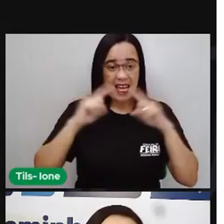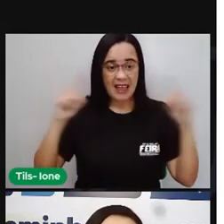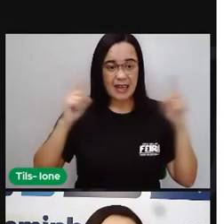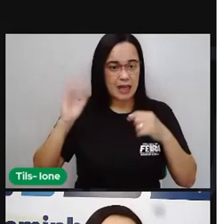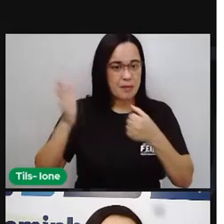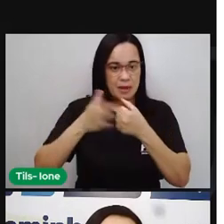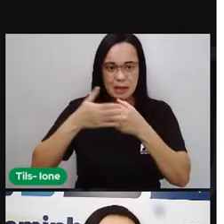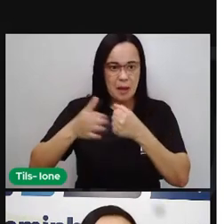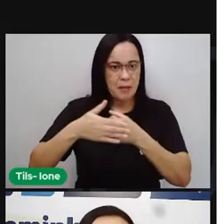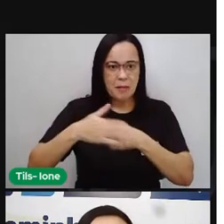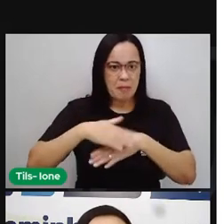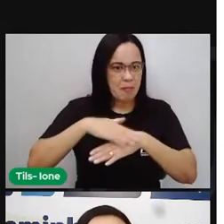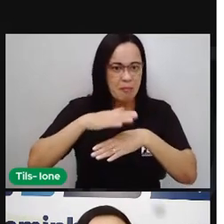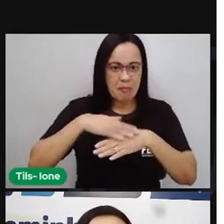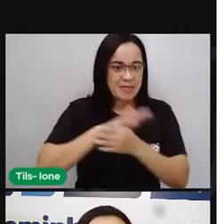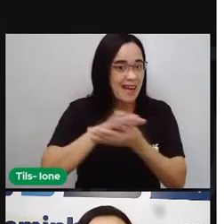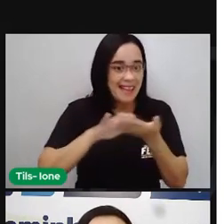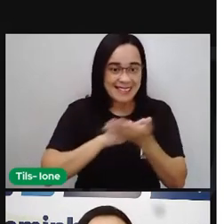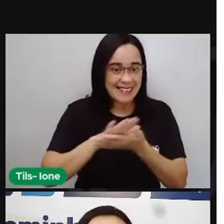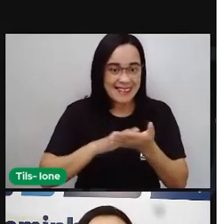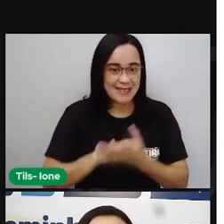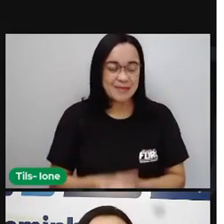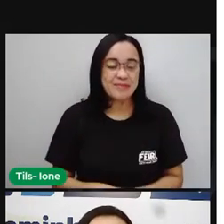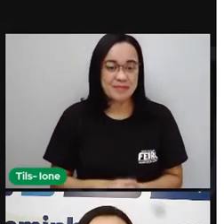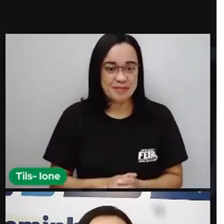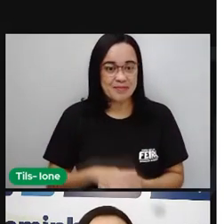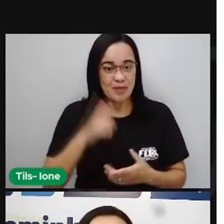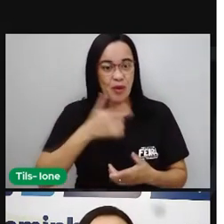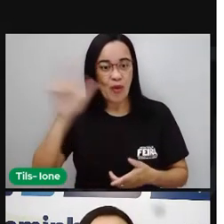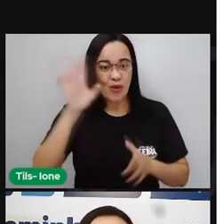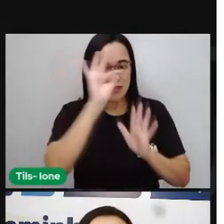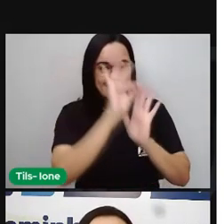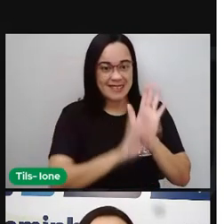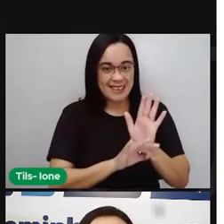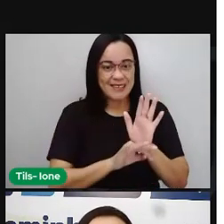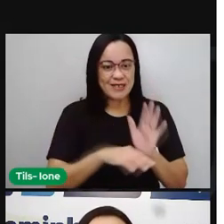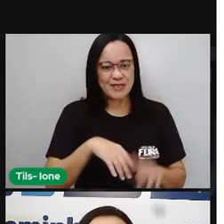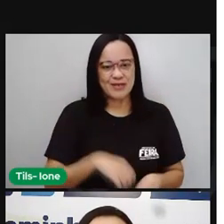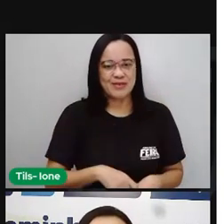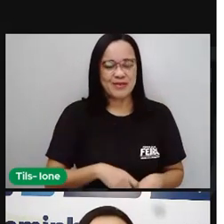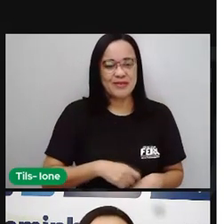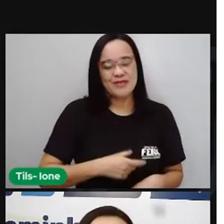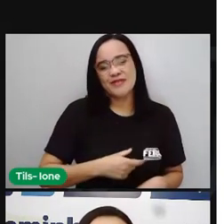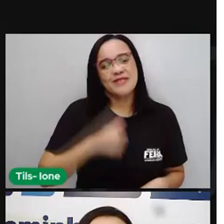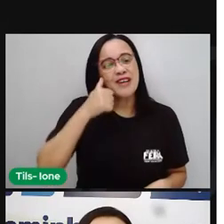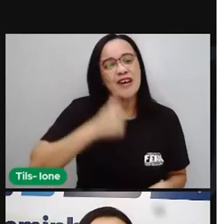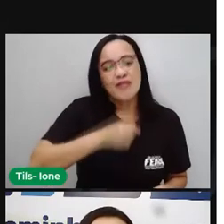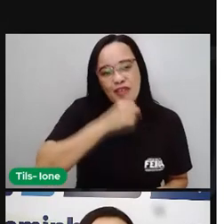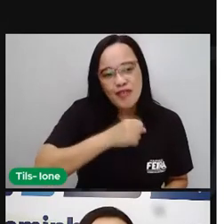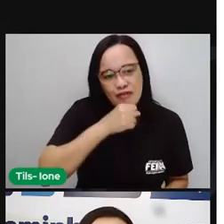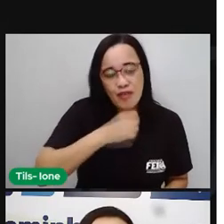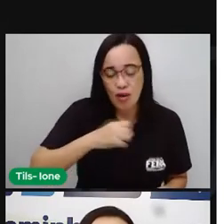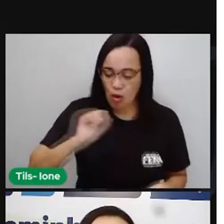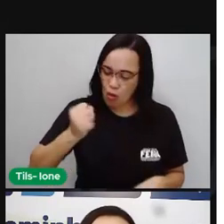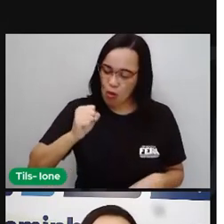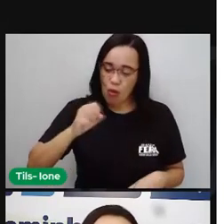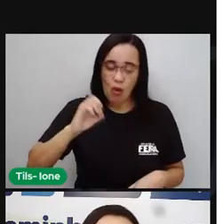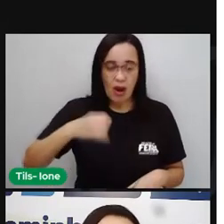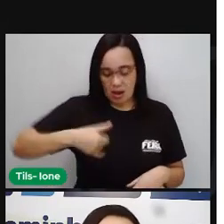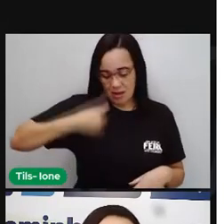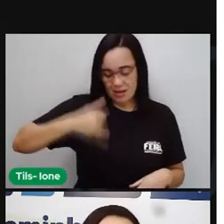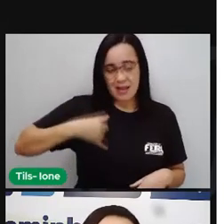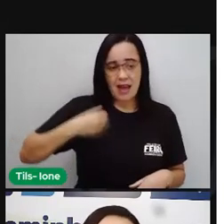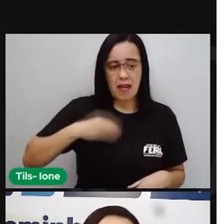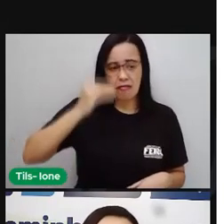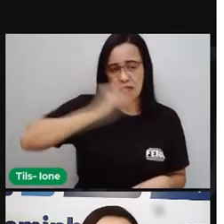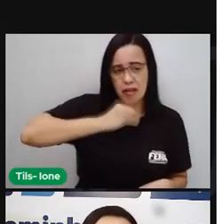Agora, a avó de Alavo Bilal. A avó que tem oitenta anos, está tão fraca e